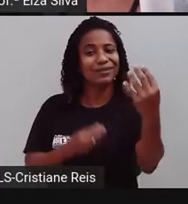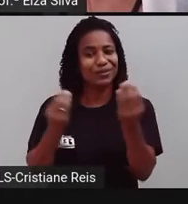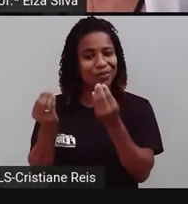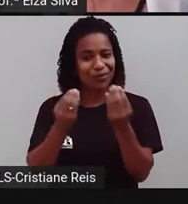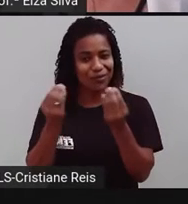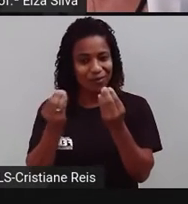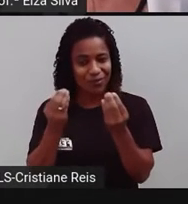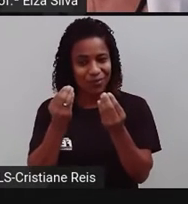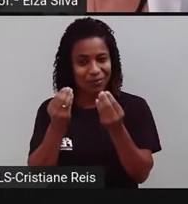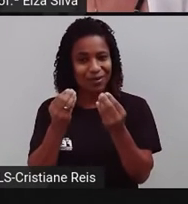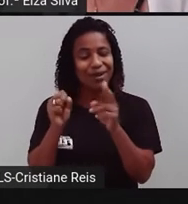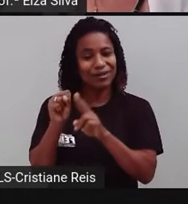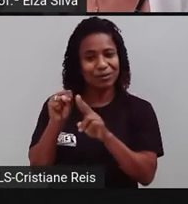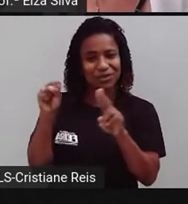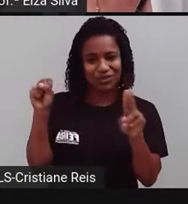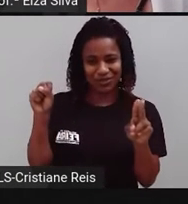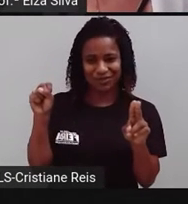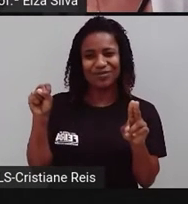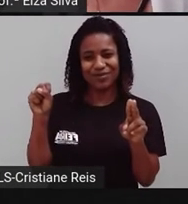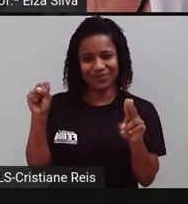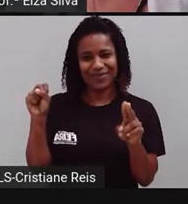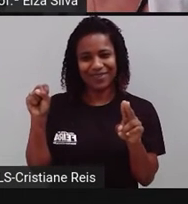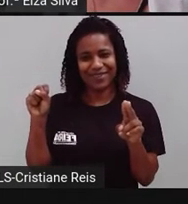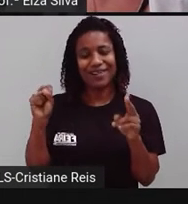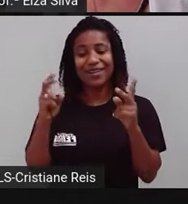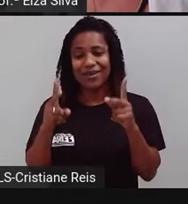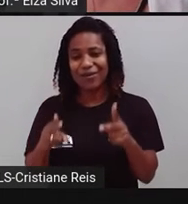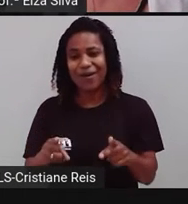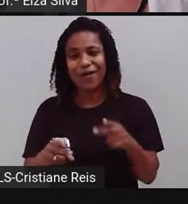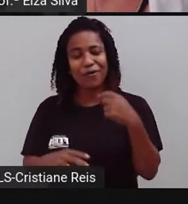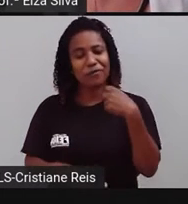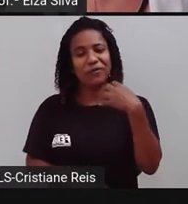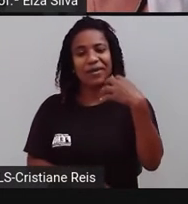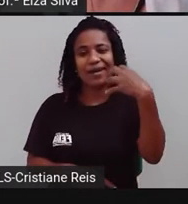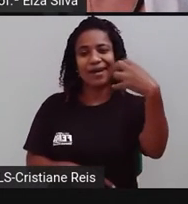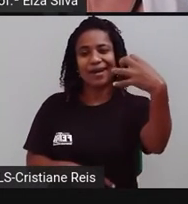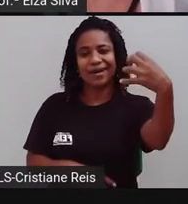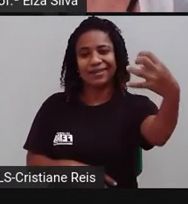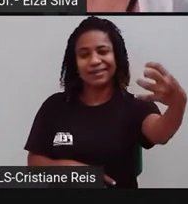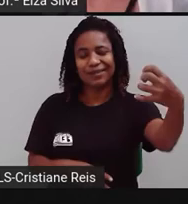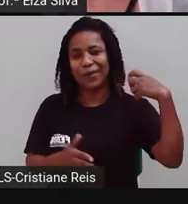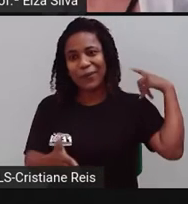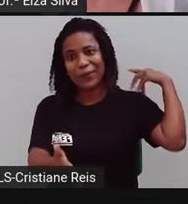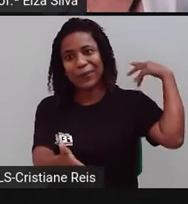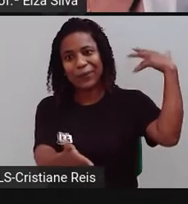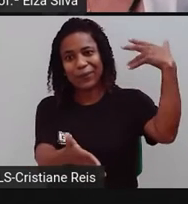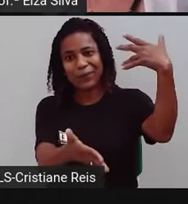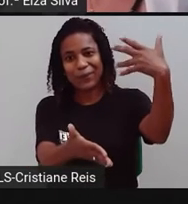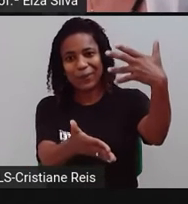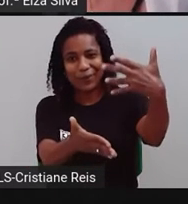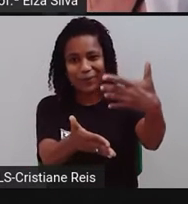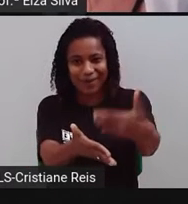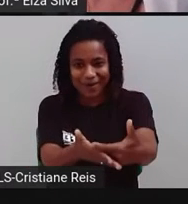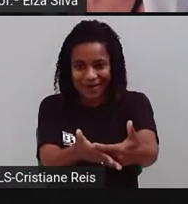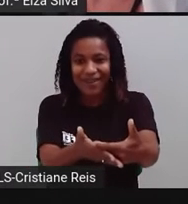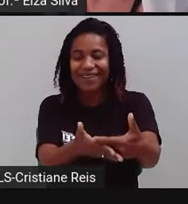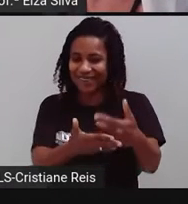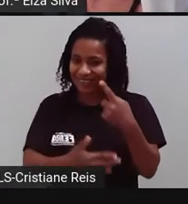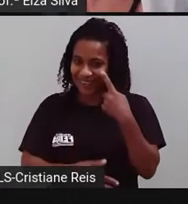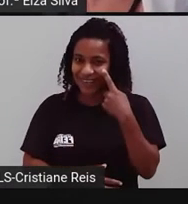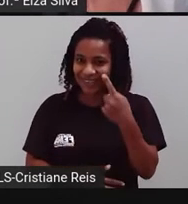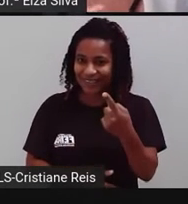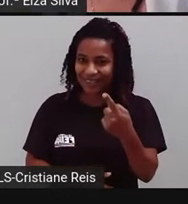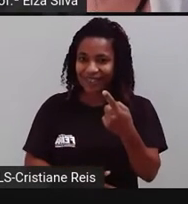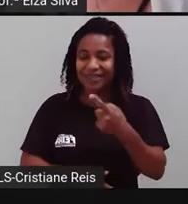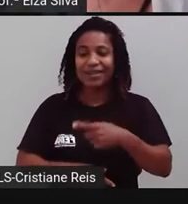Viagens no tempo. As viagens no tempo. Ok, students? E também vocês vão encontrar